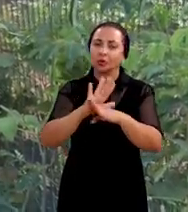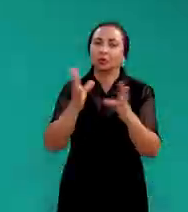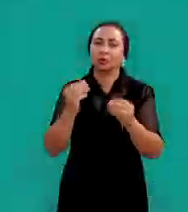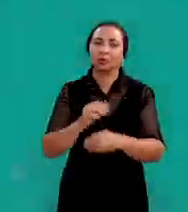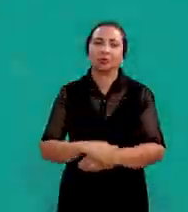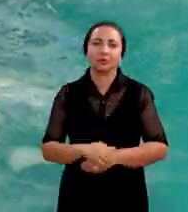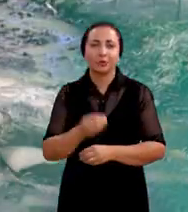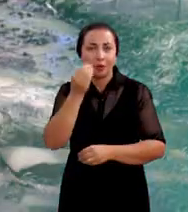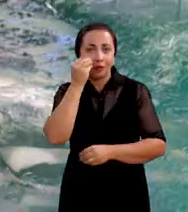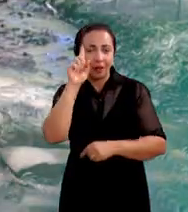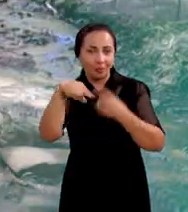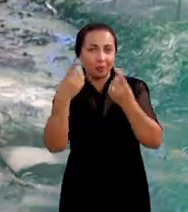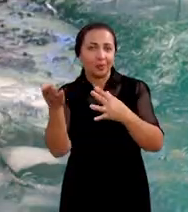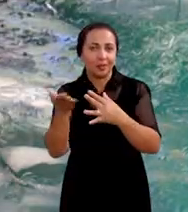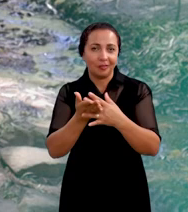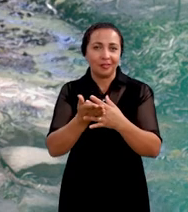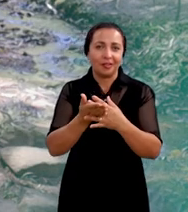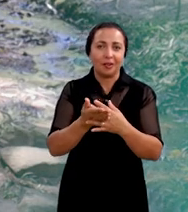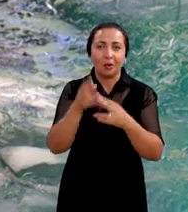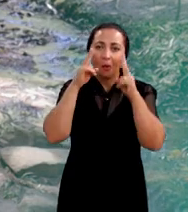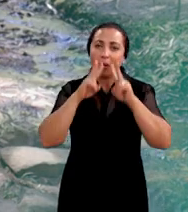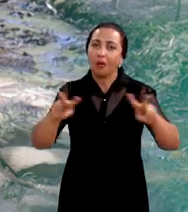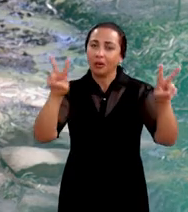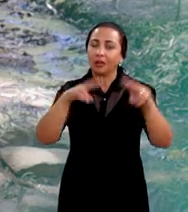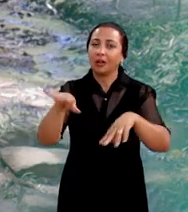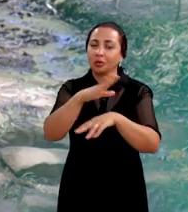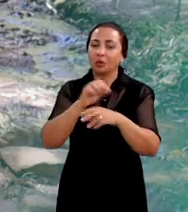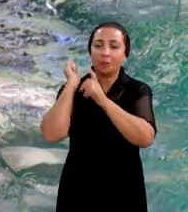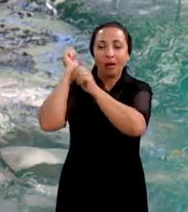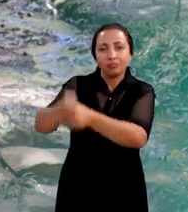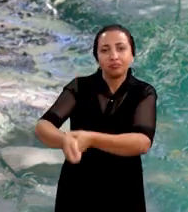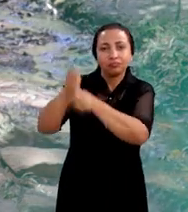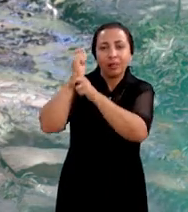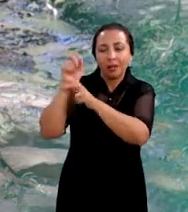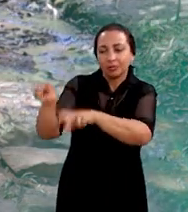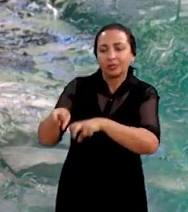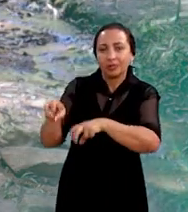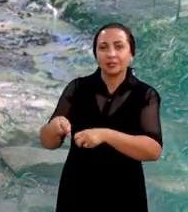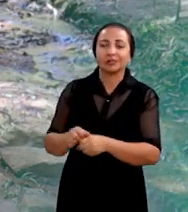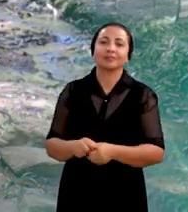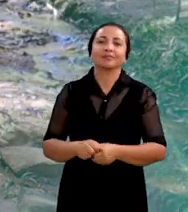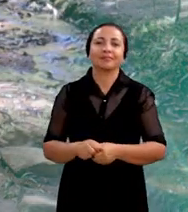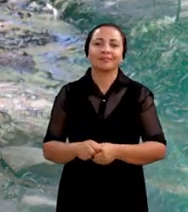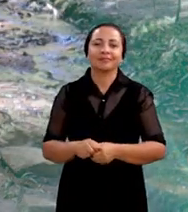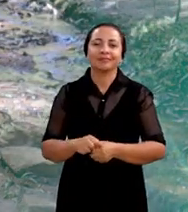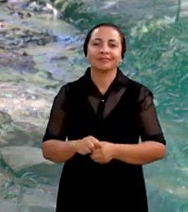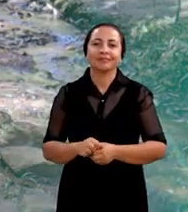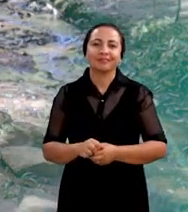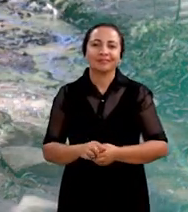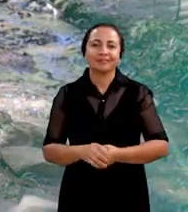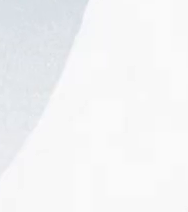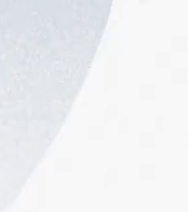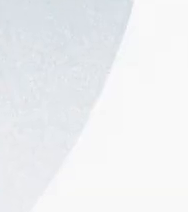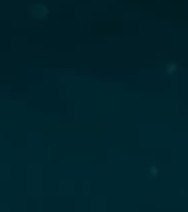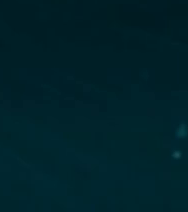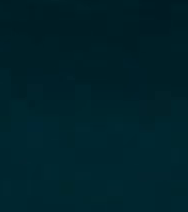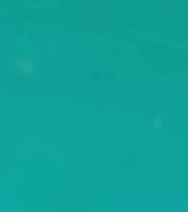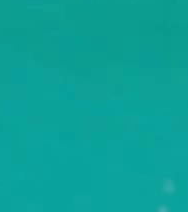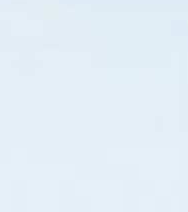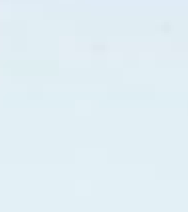muito. Veja daqui a pouco um olhar sobre a pesca de curral no oeste do Ceará. É depois do intervalo.